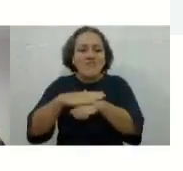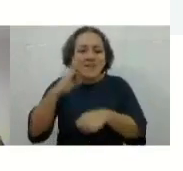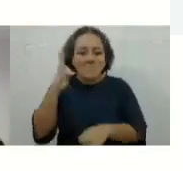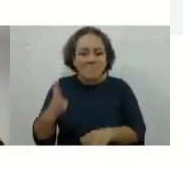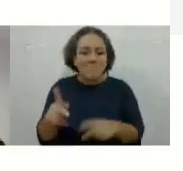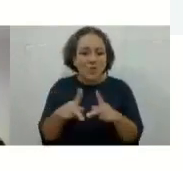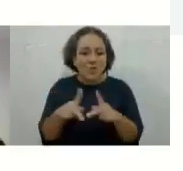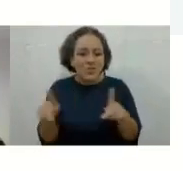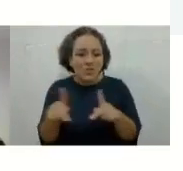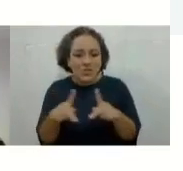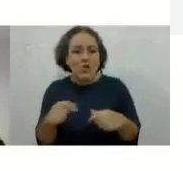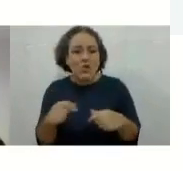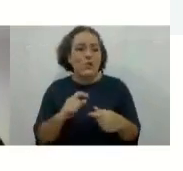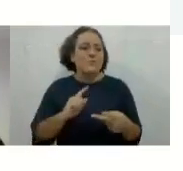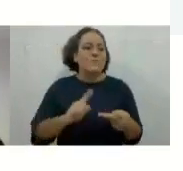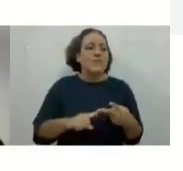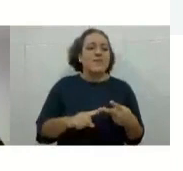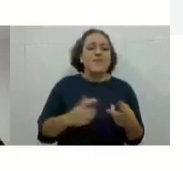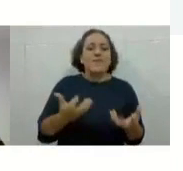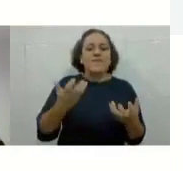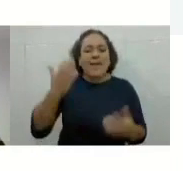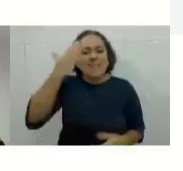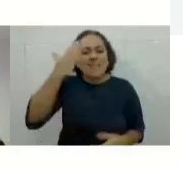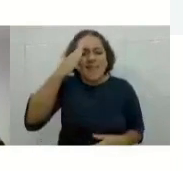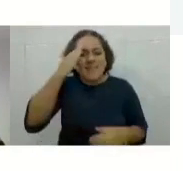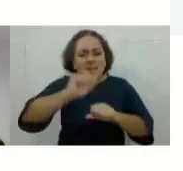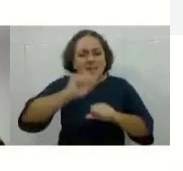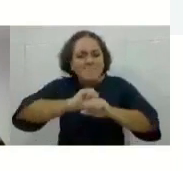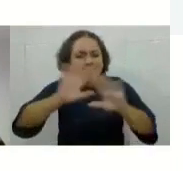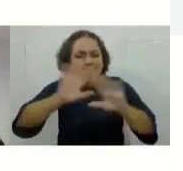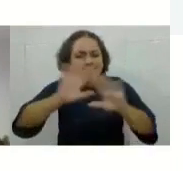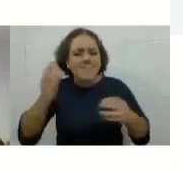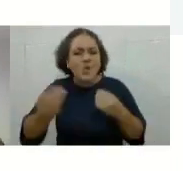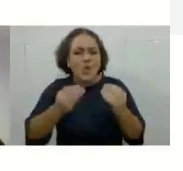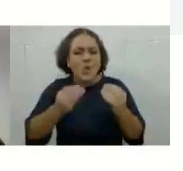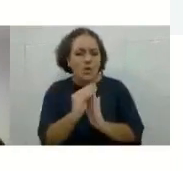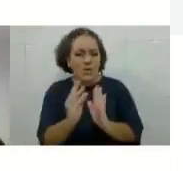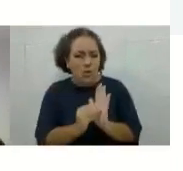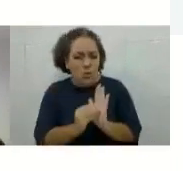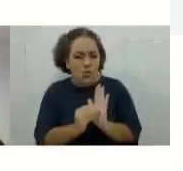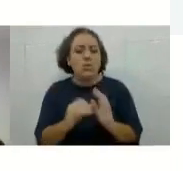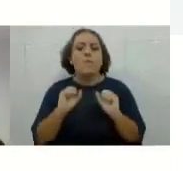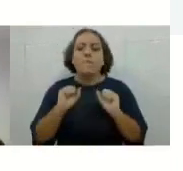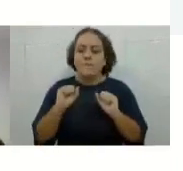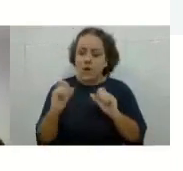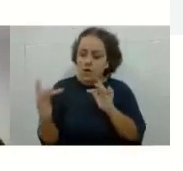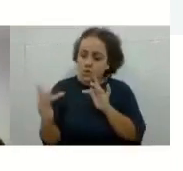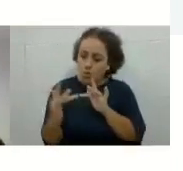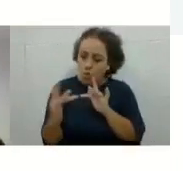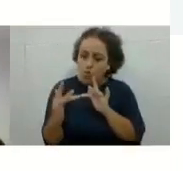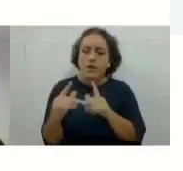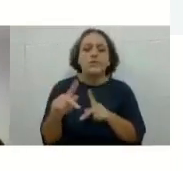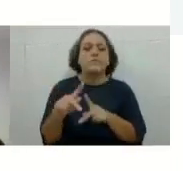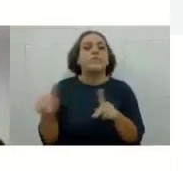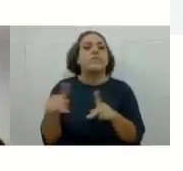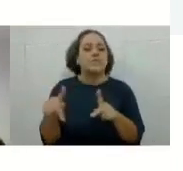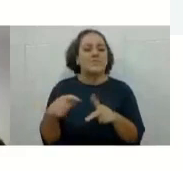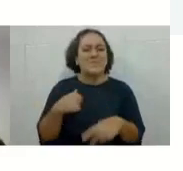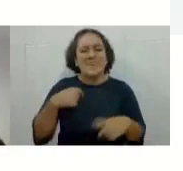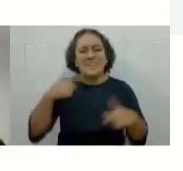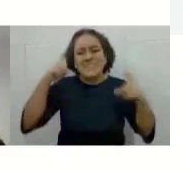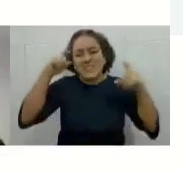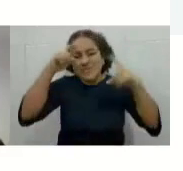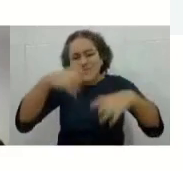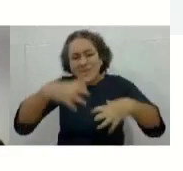entender melhor o conteúdo, entre em contato com o professor. Está com dificuldades na disciplina, está precisando de um